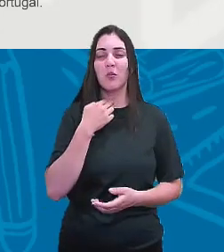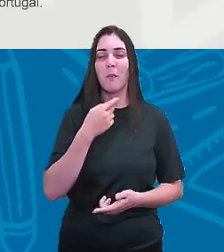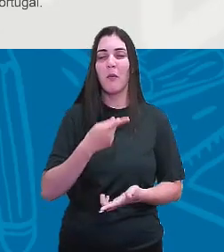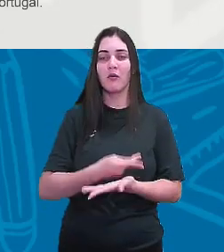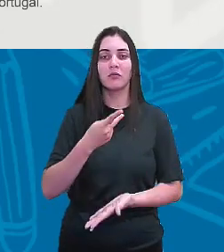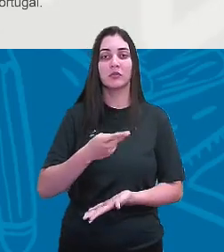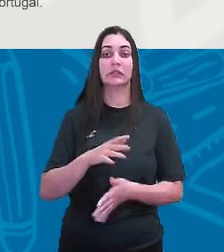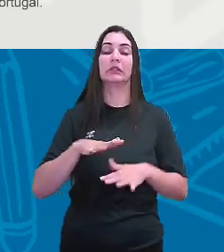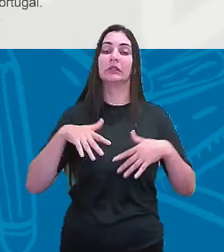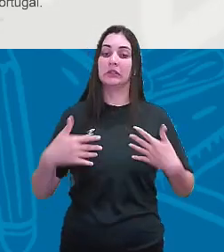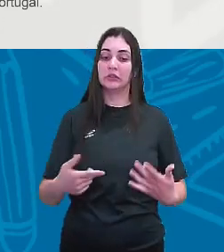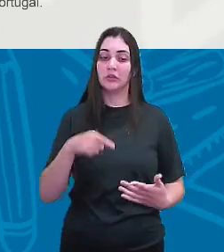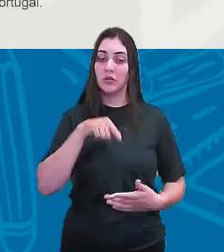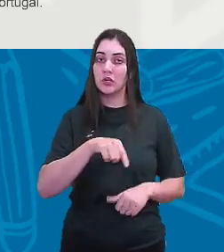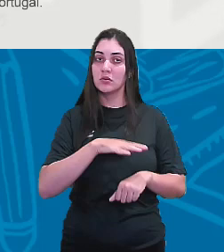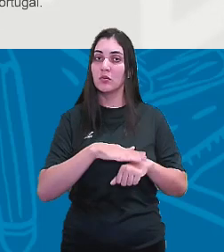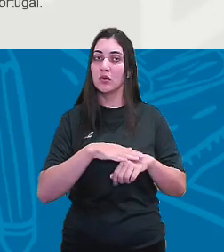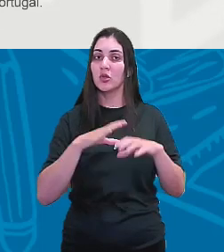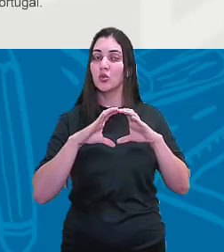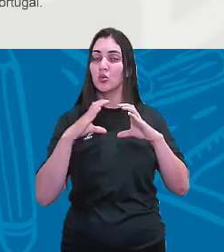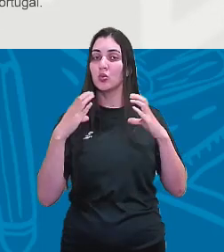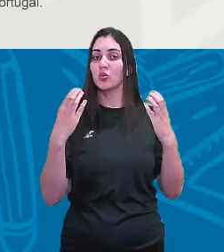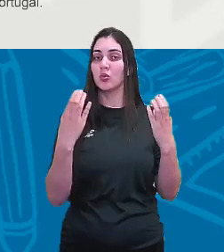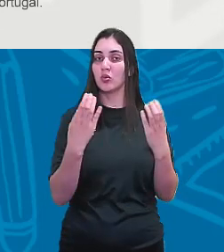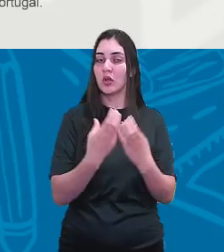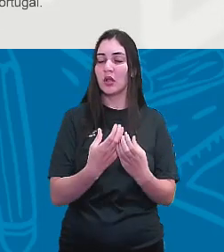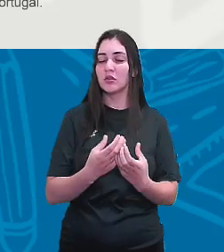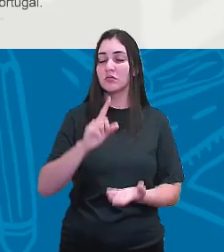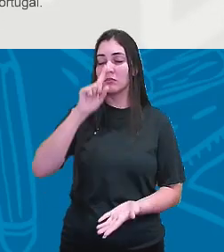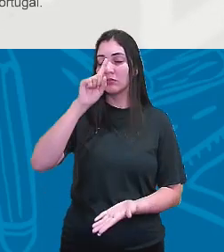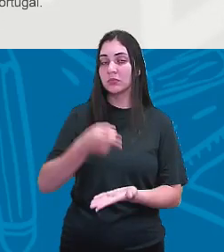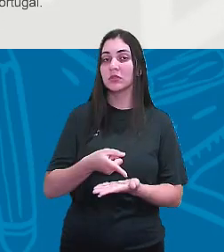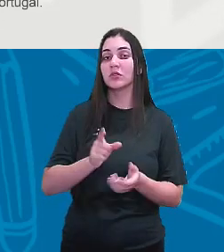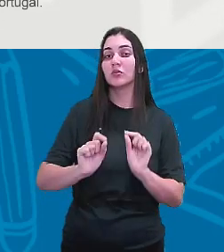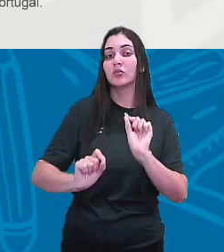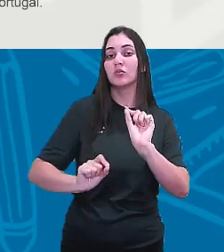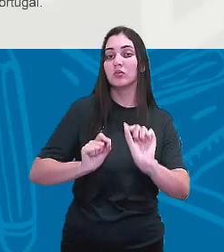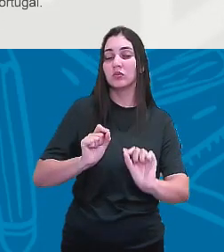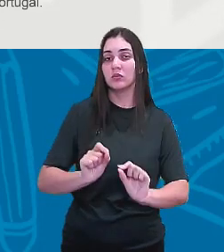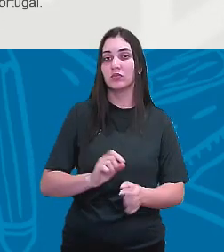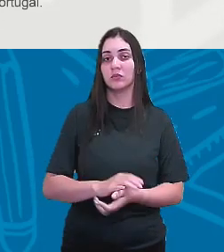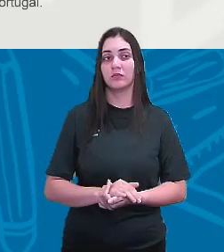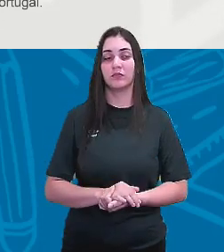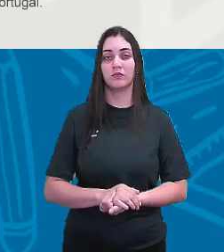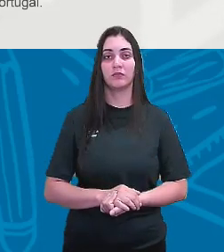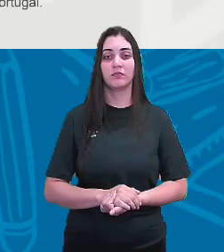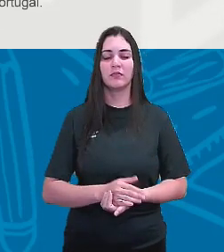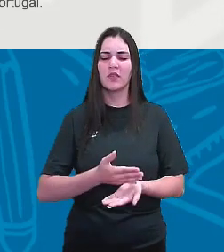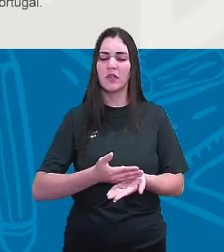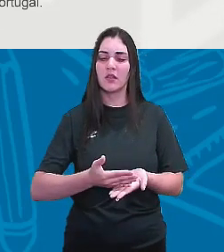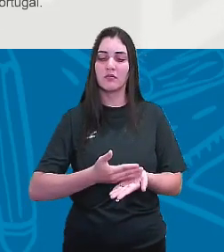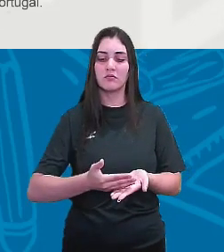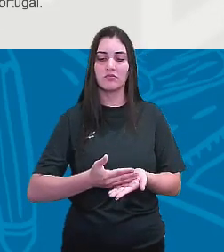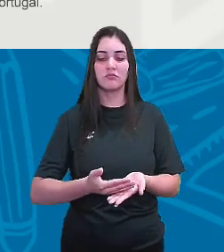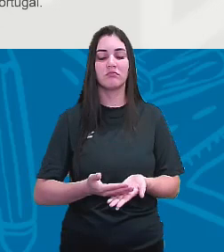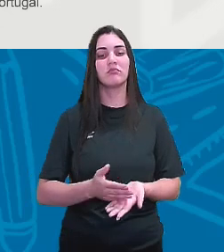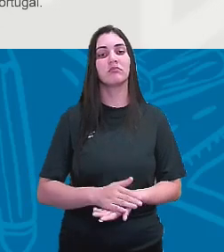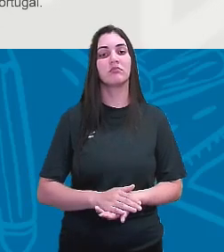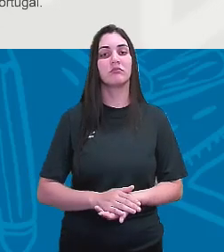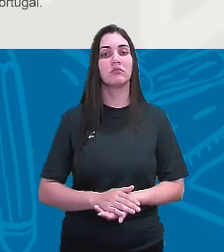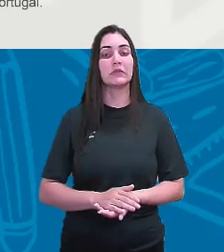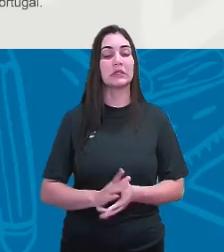durante esse congresso, foi-se instituído que, a partir de então,